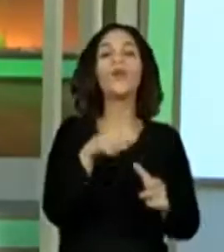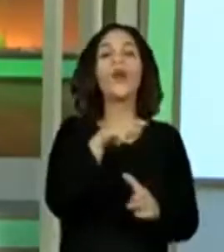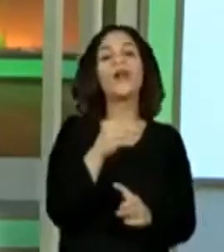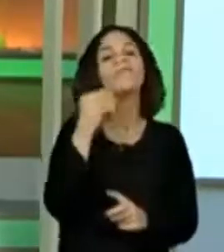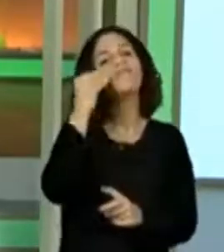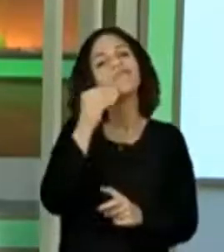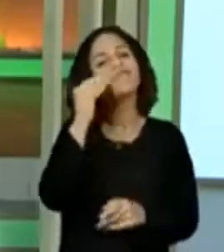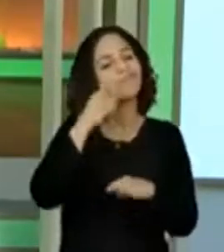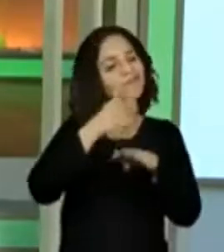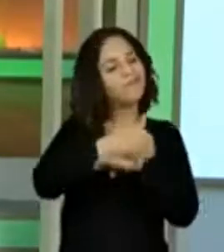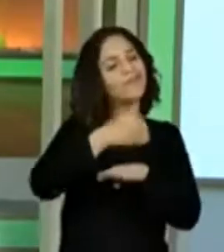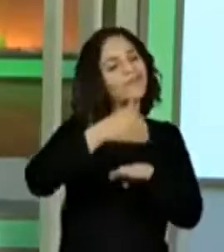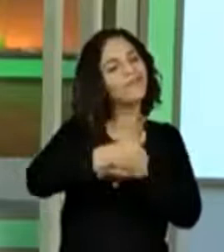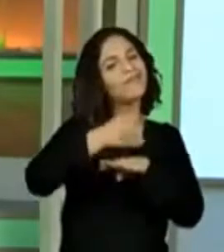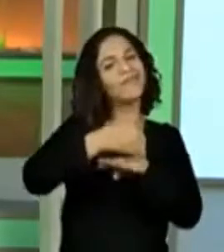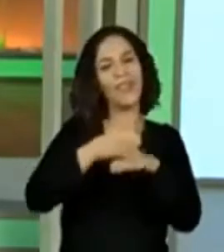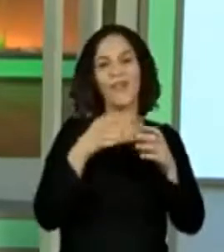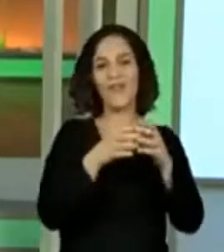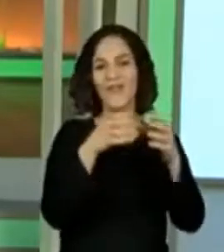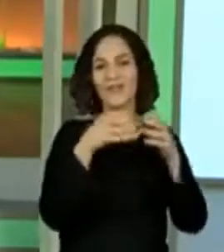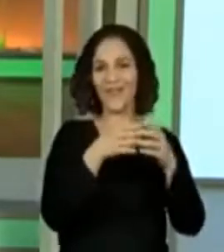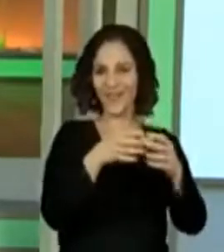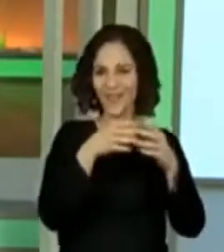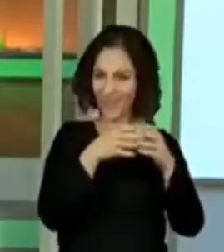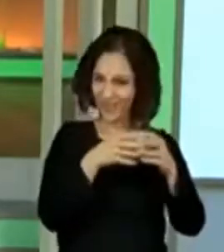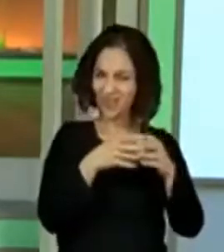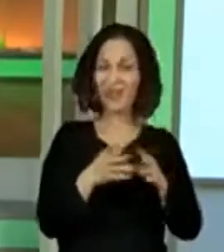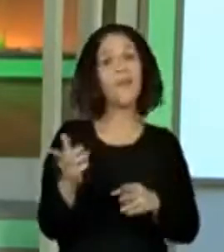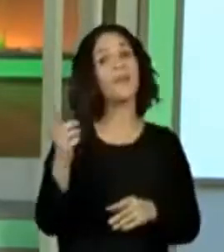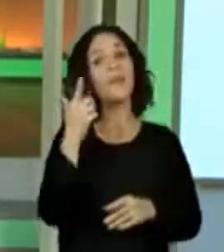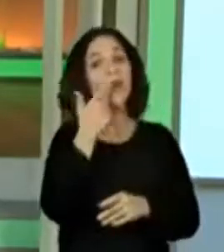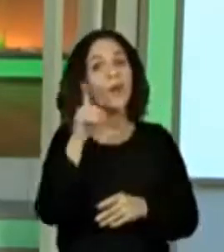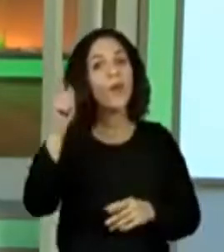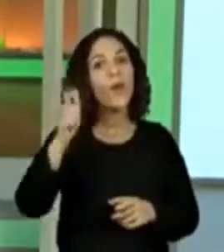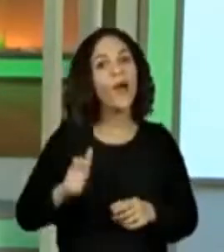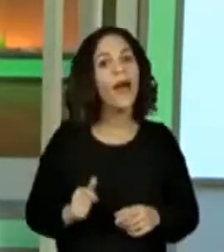vivência. Mas tem mais lugares, sabia? Olha lá!